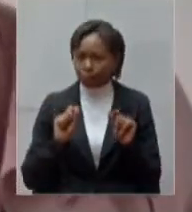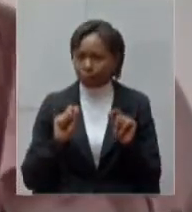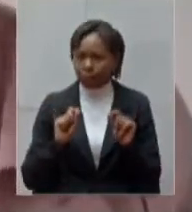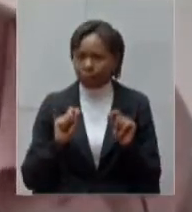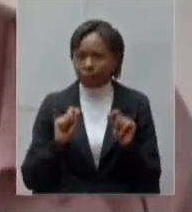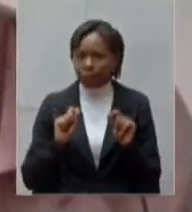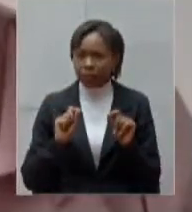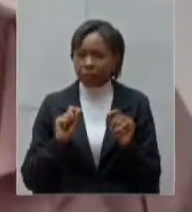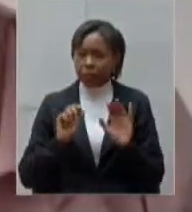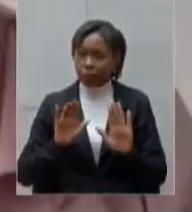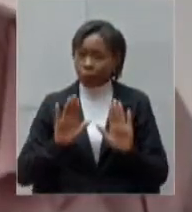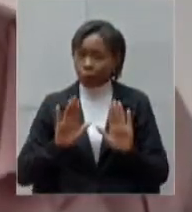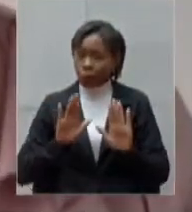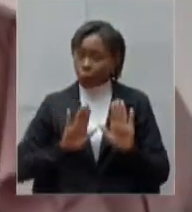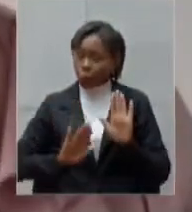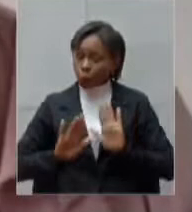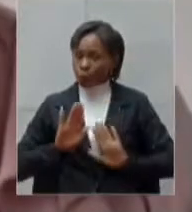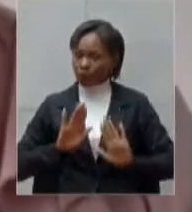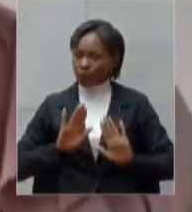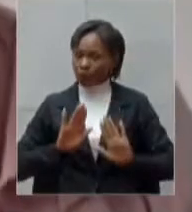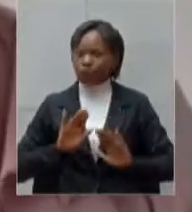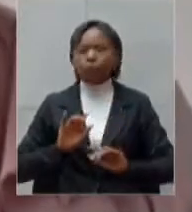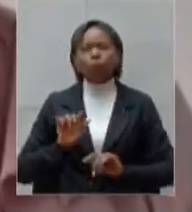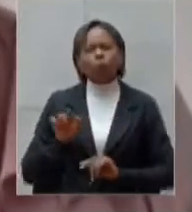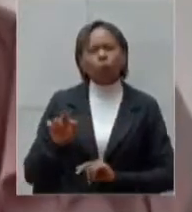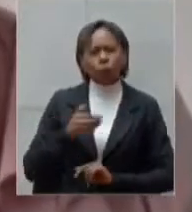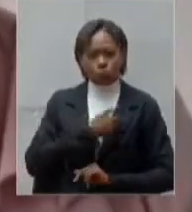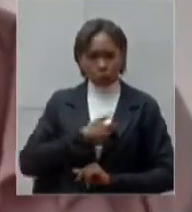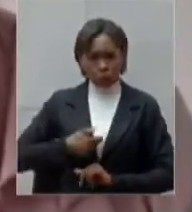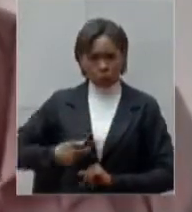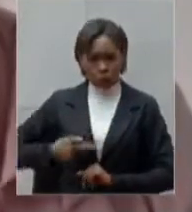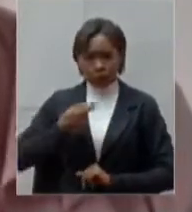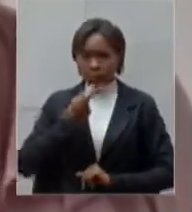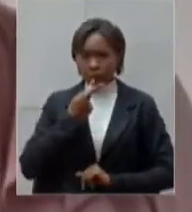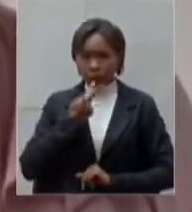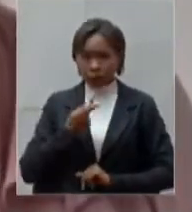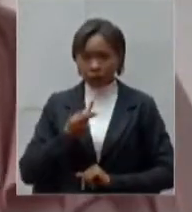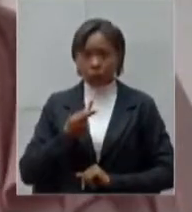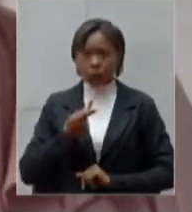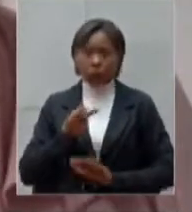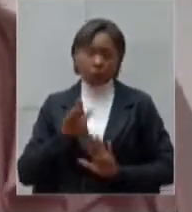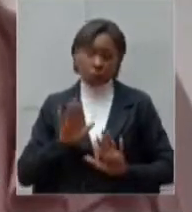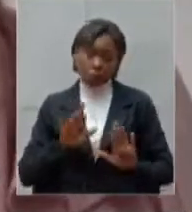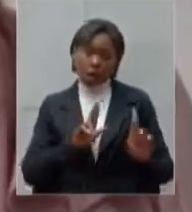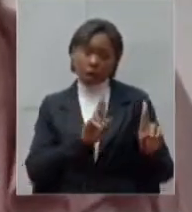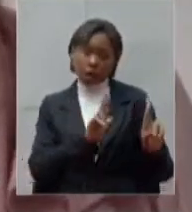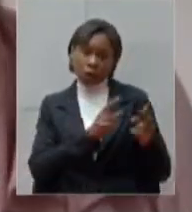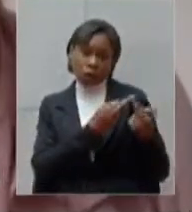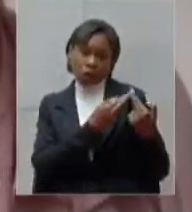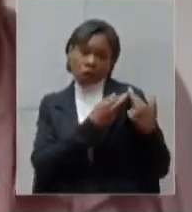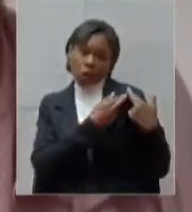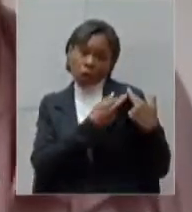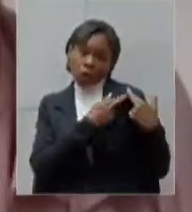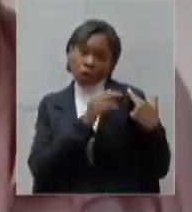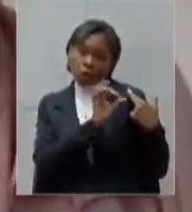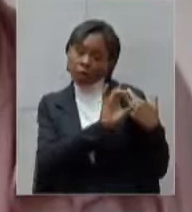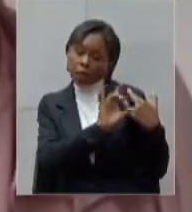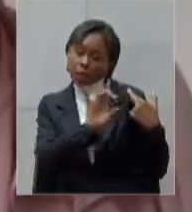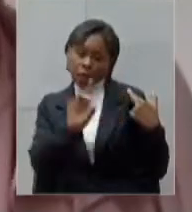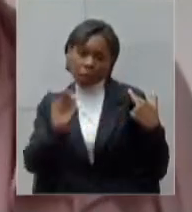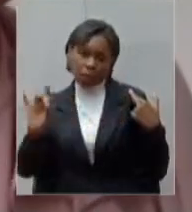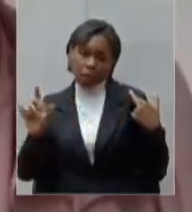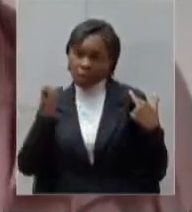reserva e quando o governador coloca que isso depende de cada prefeito porque cada prefeito conhece e